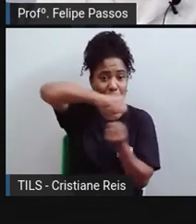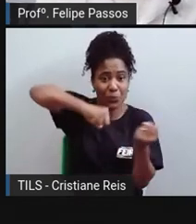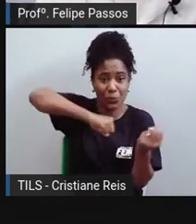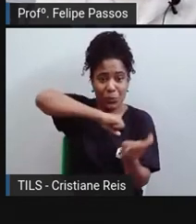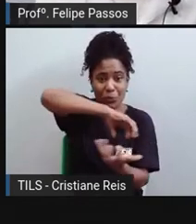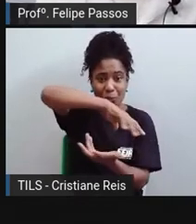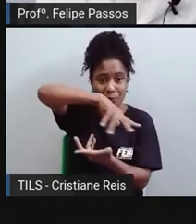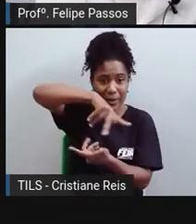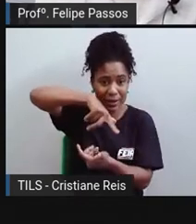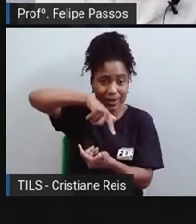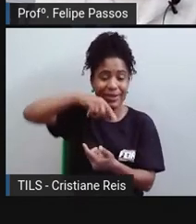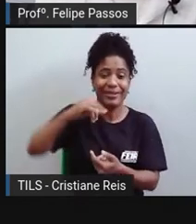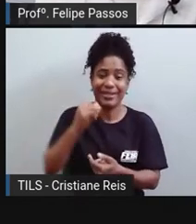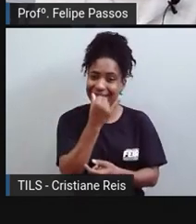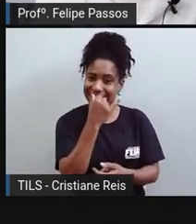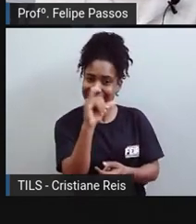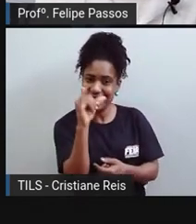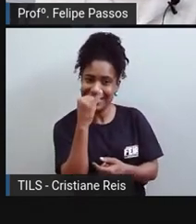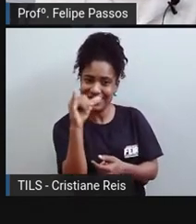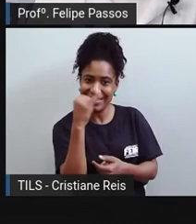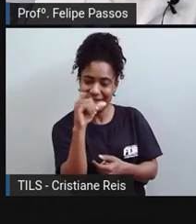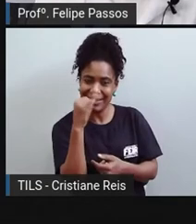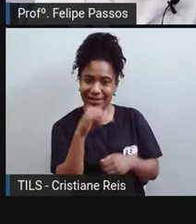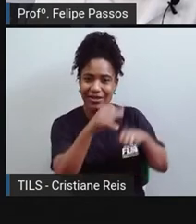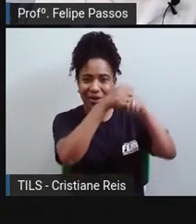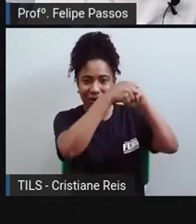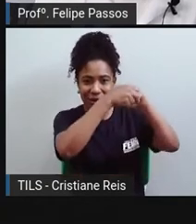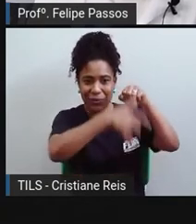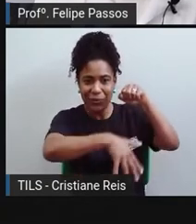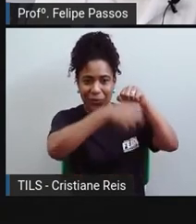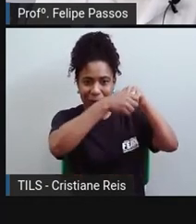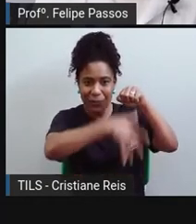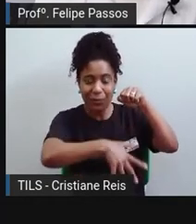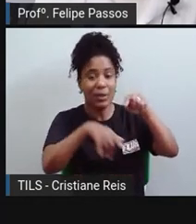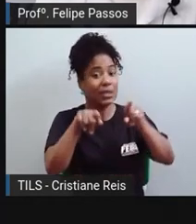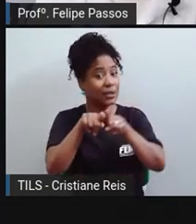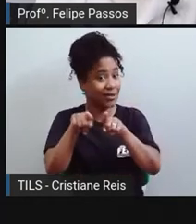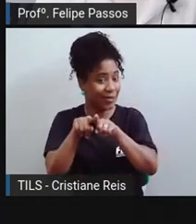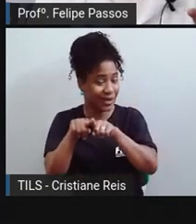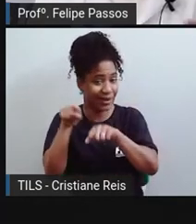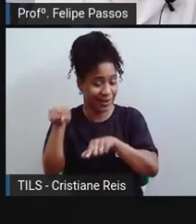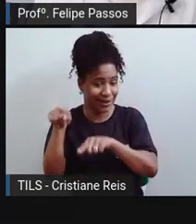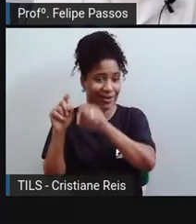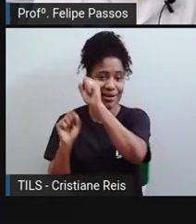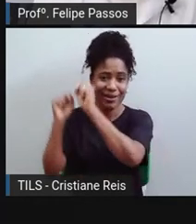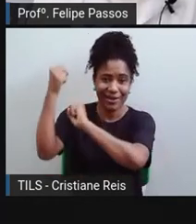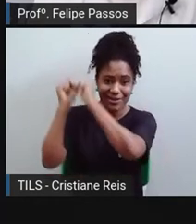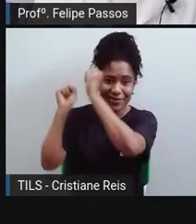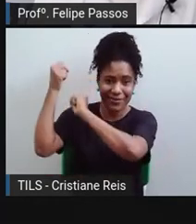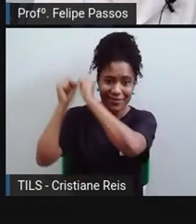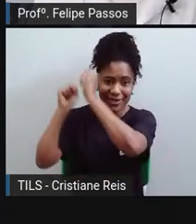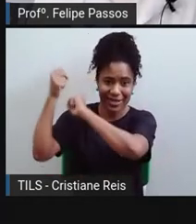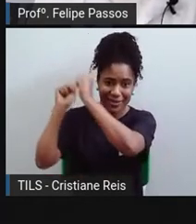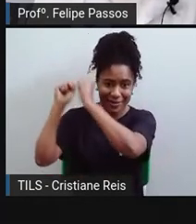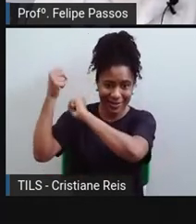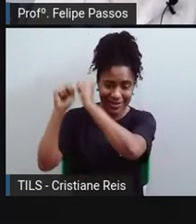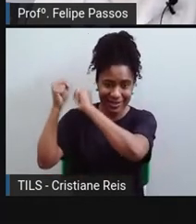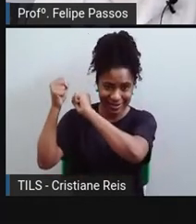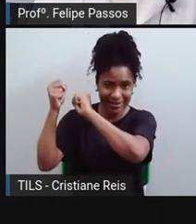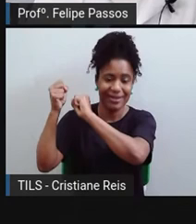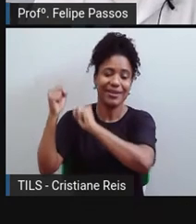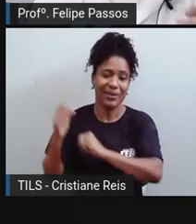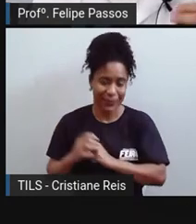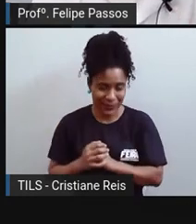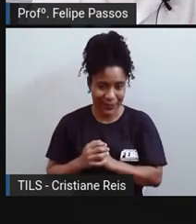hidrelétricas e as usinas nucleares. Então, veja bem, a hidrelétrica, teoricamente,